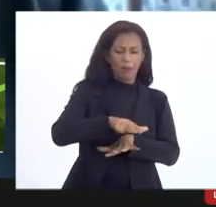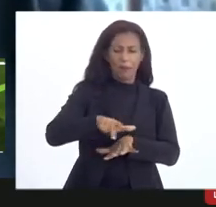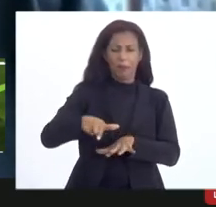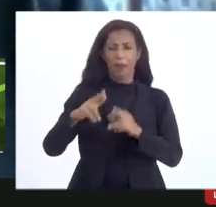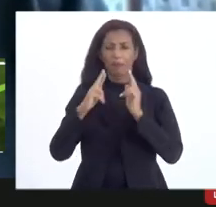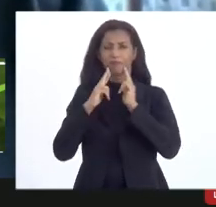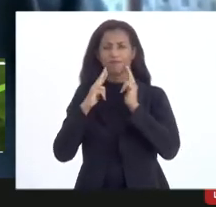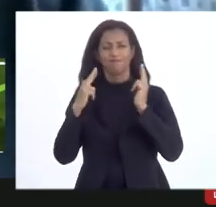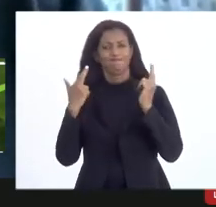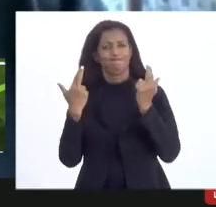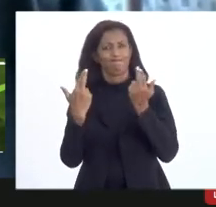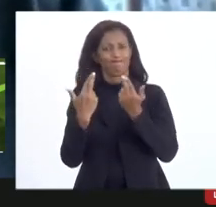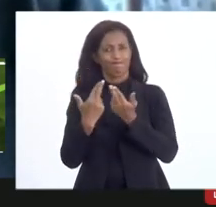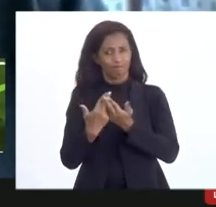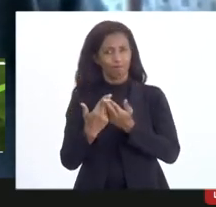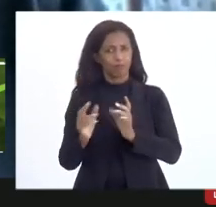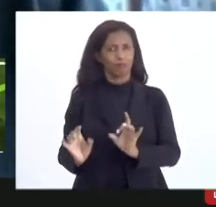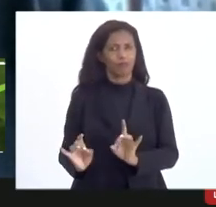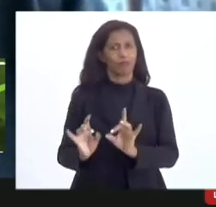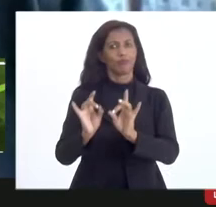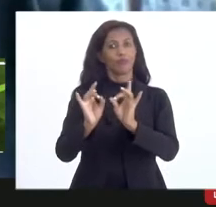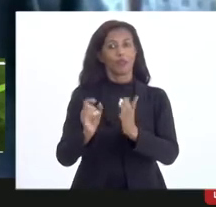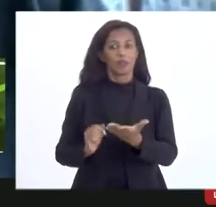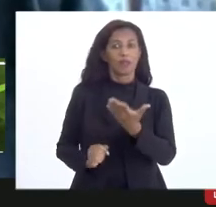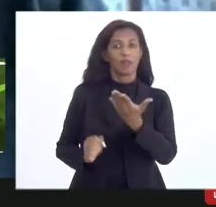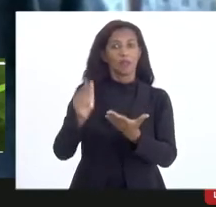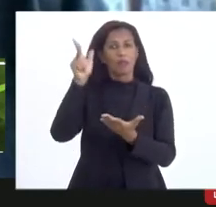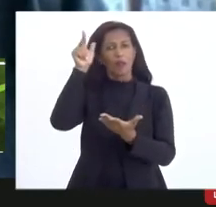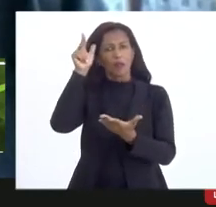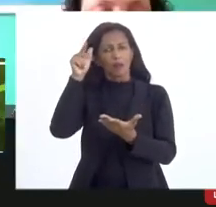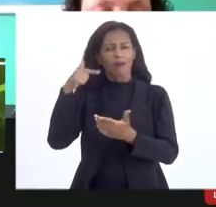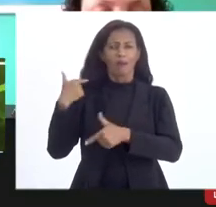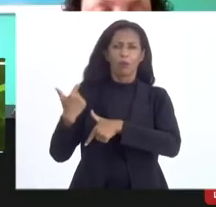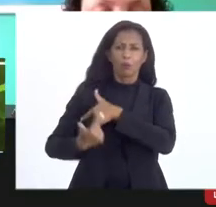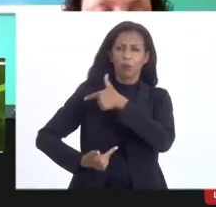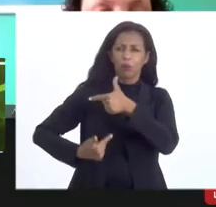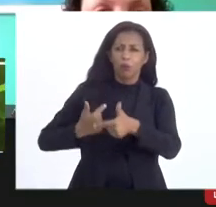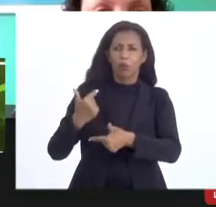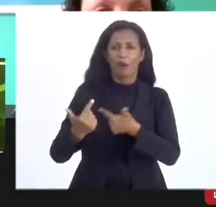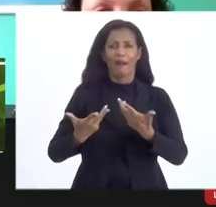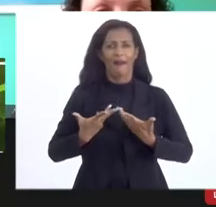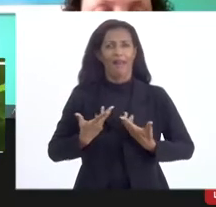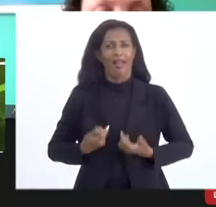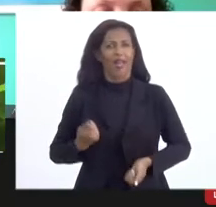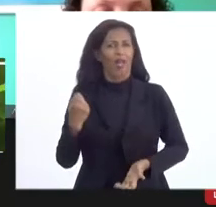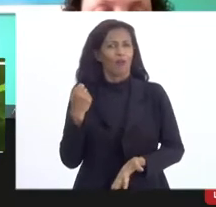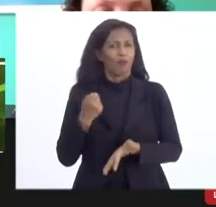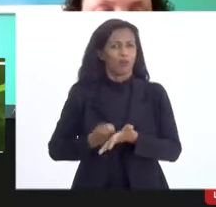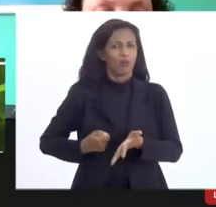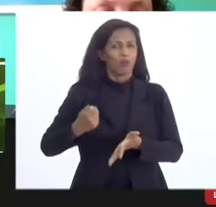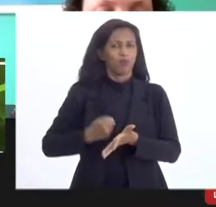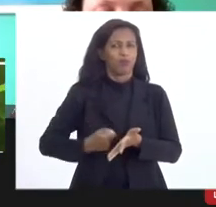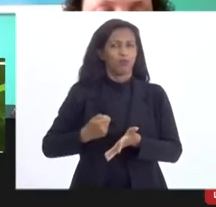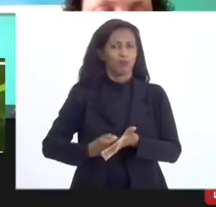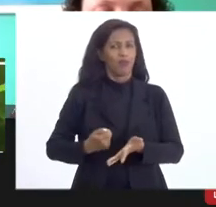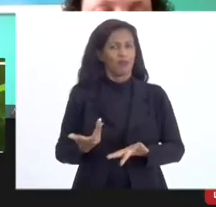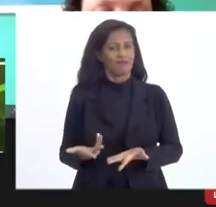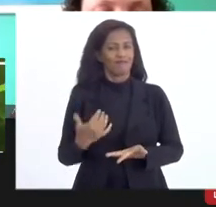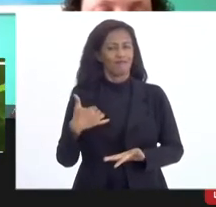audiências. E você, Eleomar, é um incansável militante cultural. Então, quero aqui